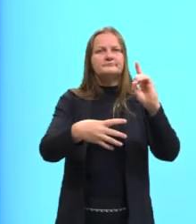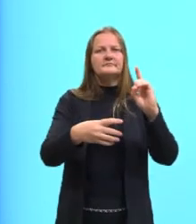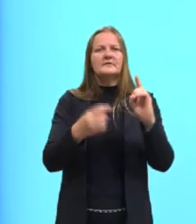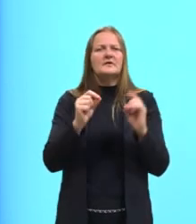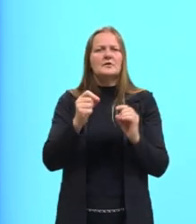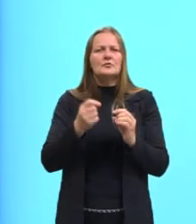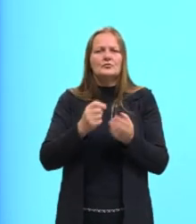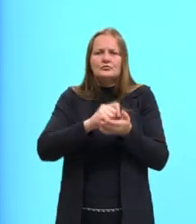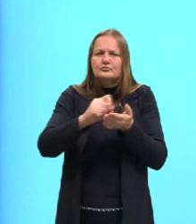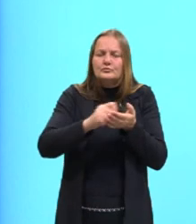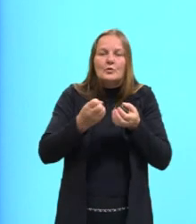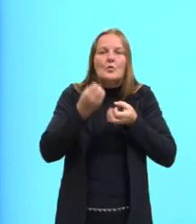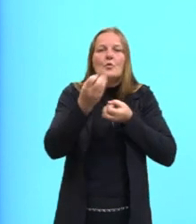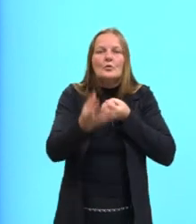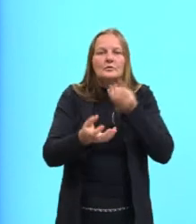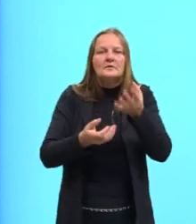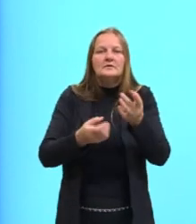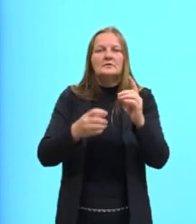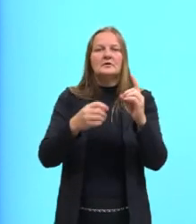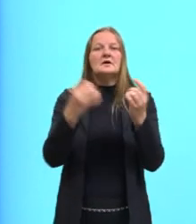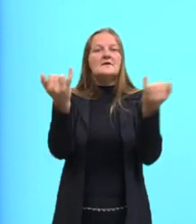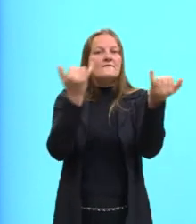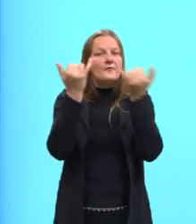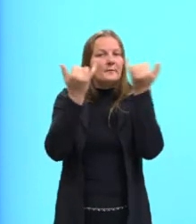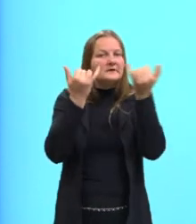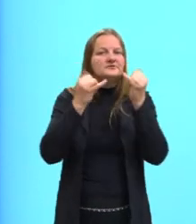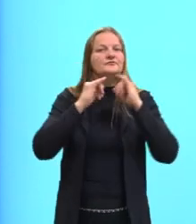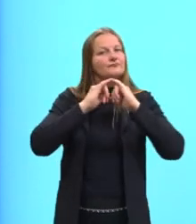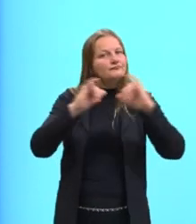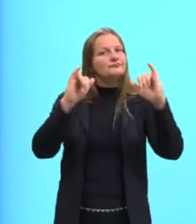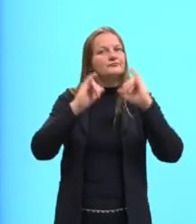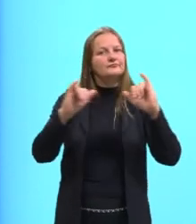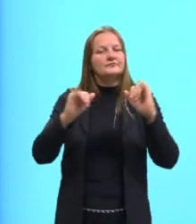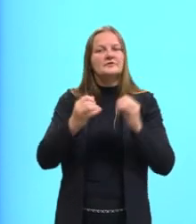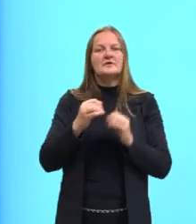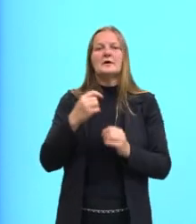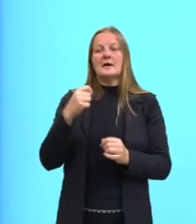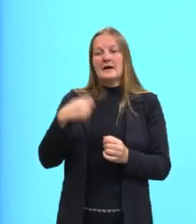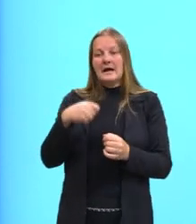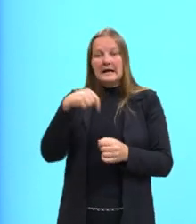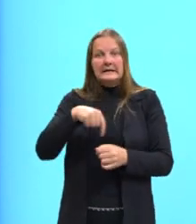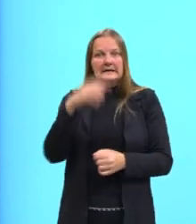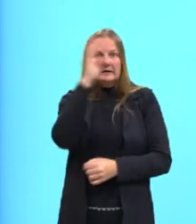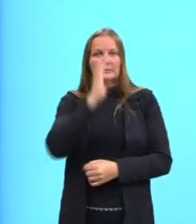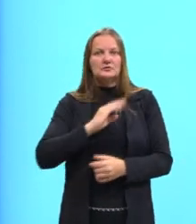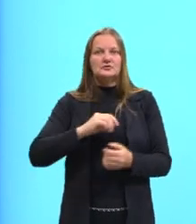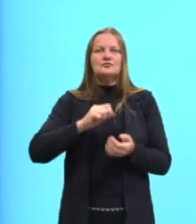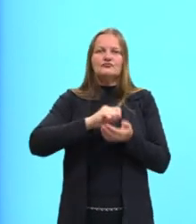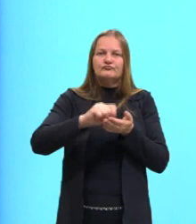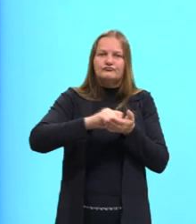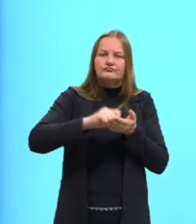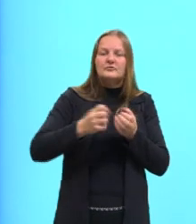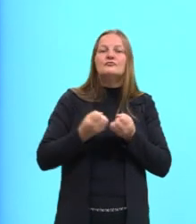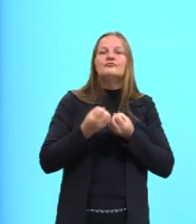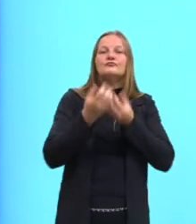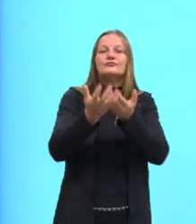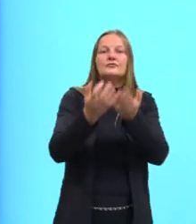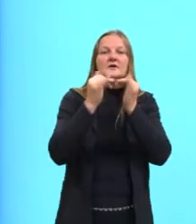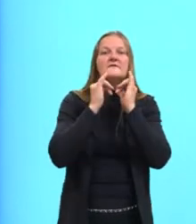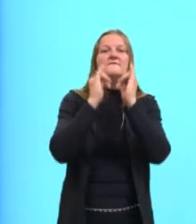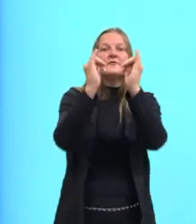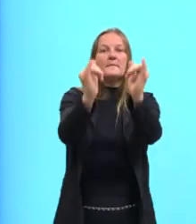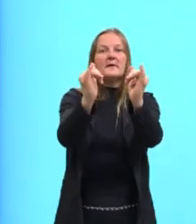o que estava ocorrendo aqui. Caráter informativo, que é informar sobre o que estava acontecendo aqui para